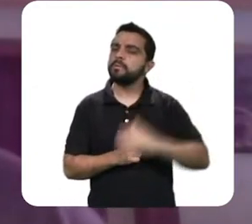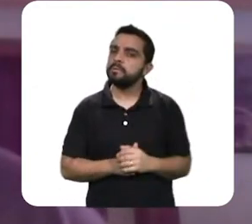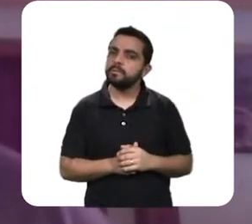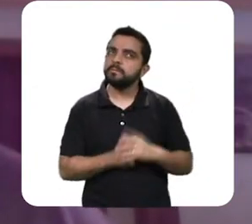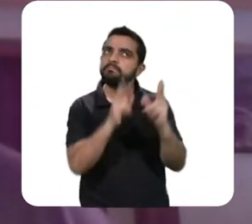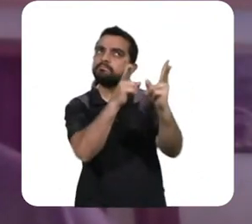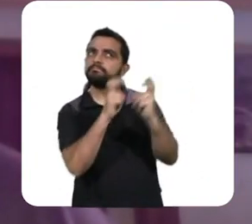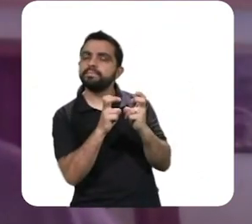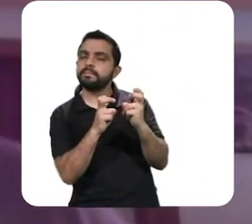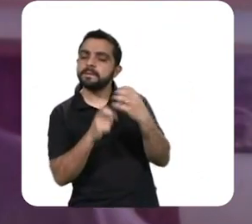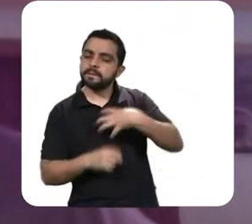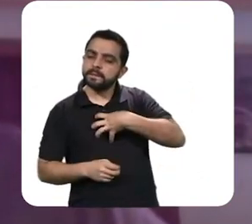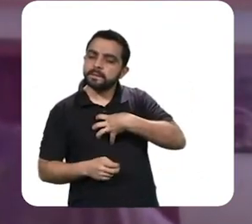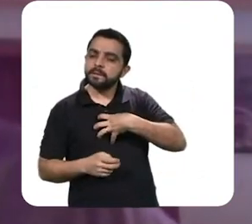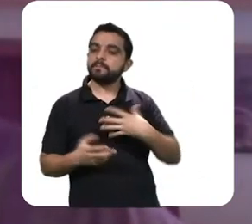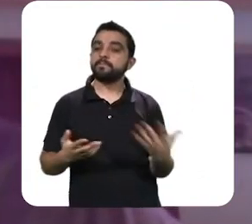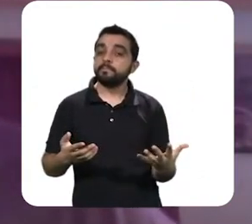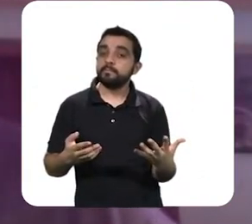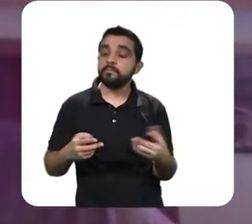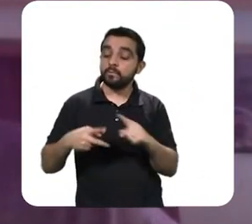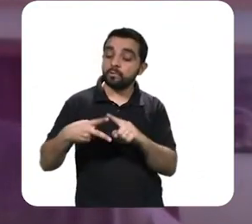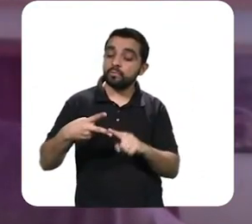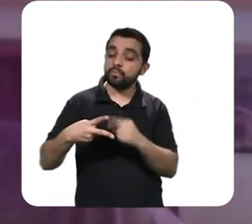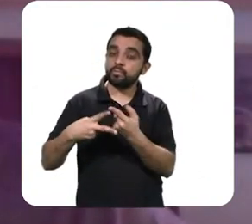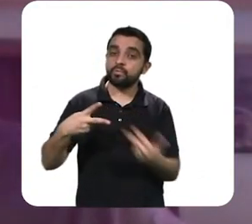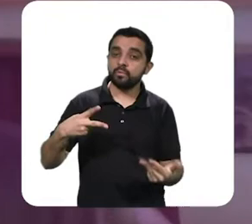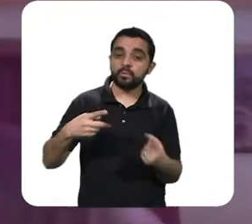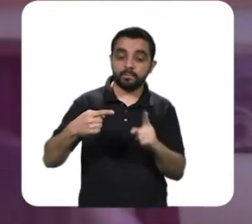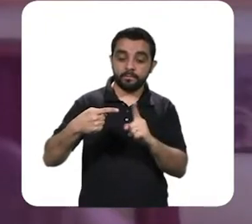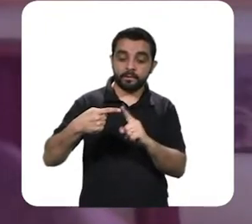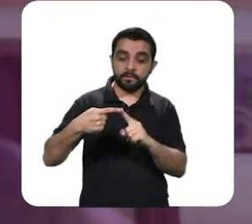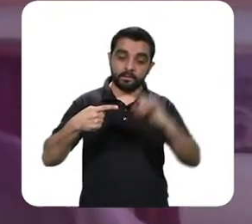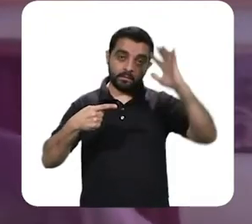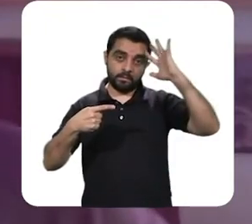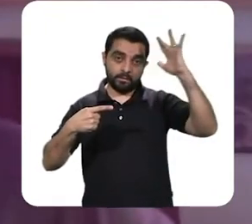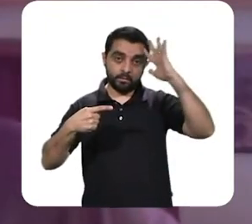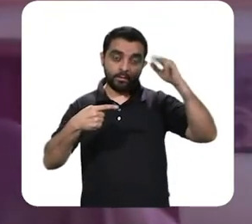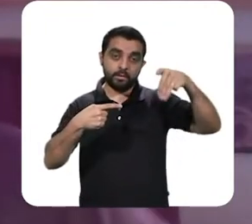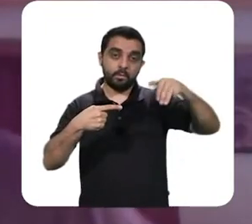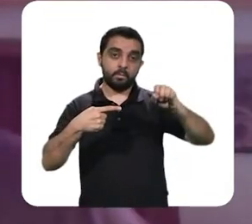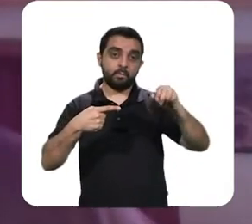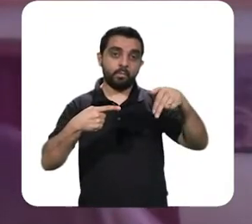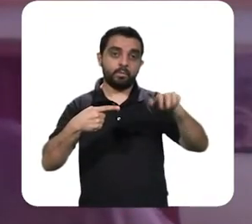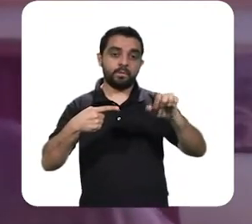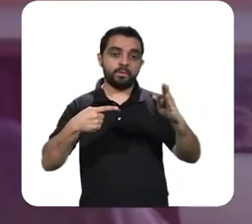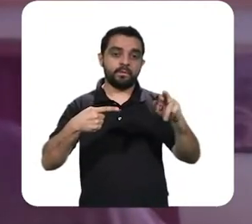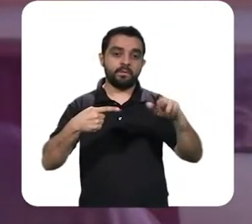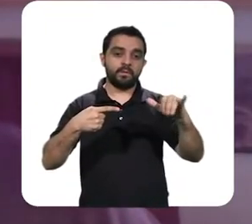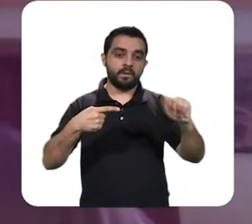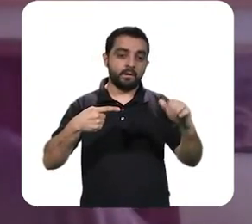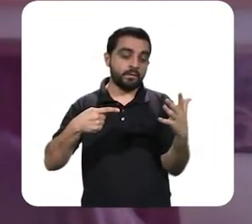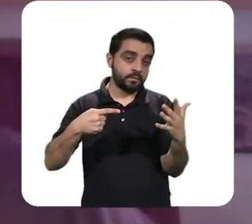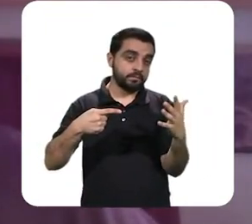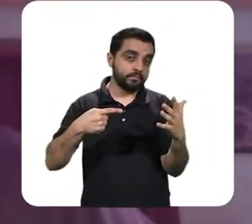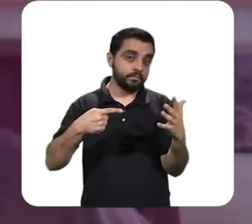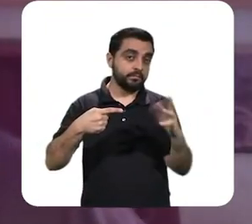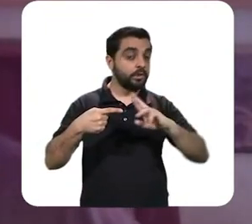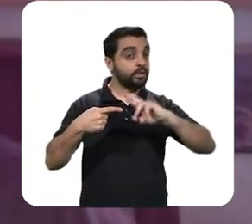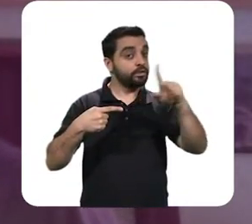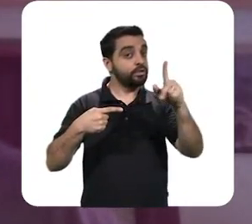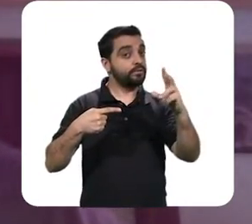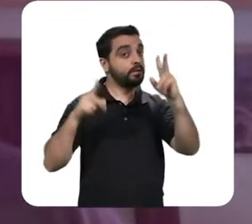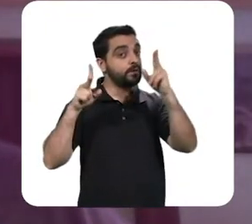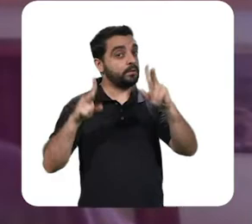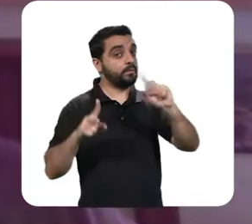sinalizar duas coisas. Primeiro que a teoria monetarista da inflação não tem mais aplicabilidade como tinha